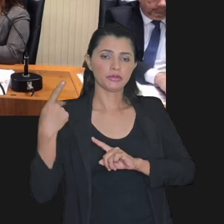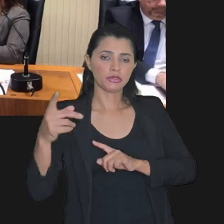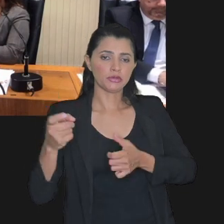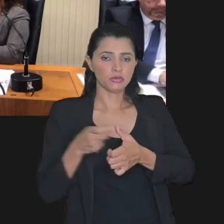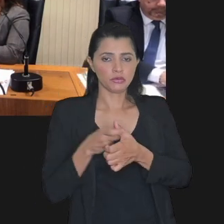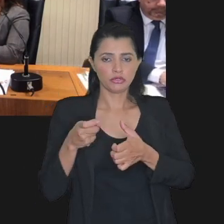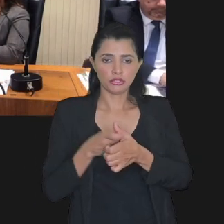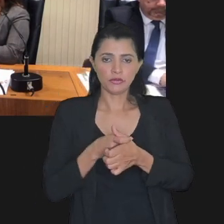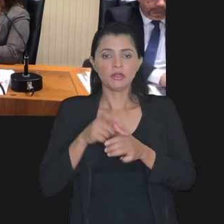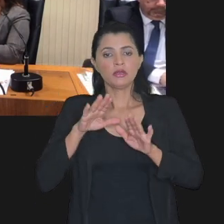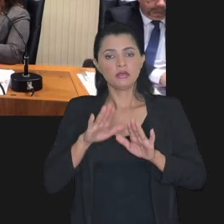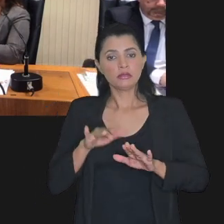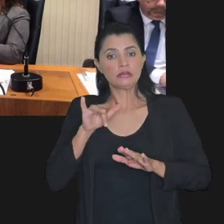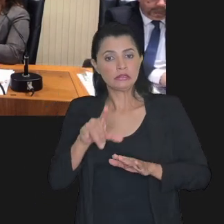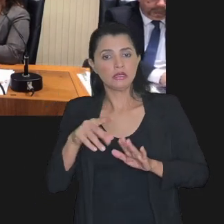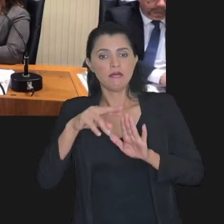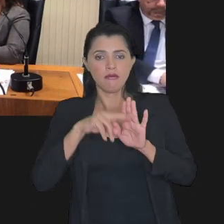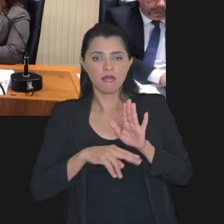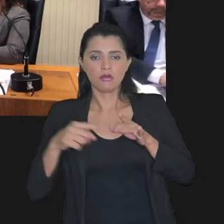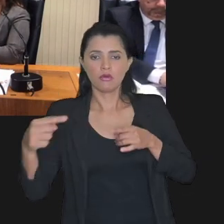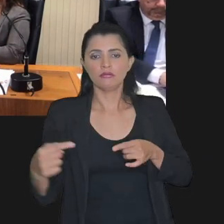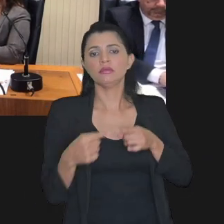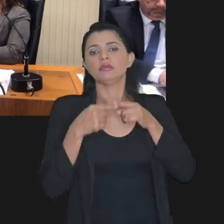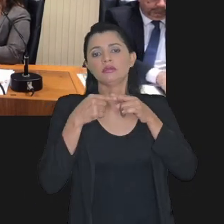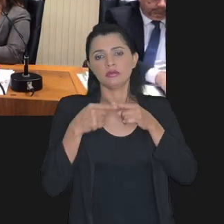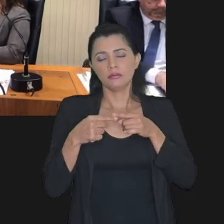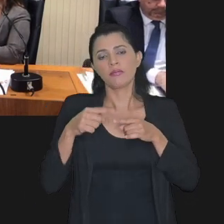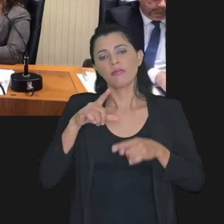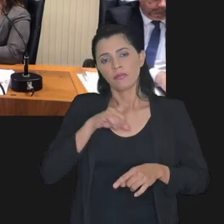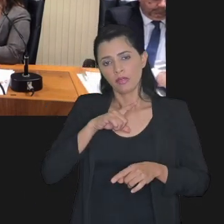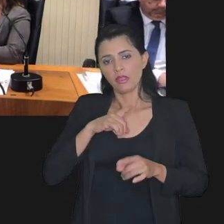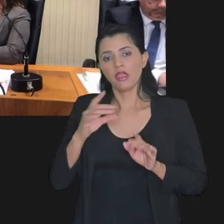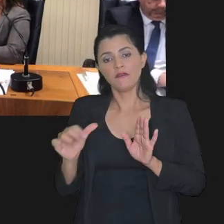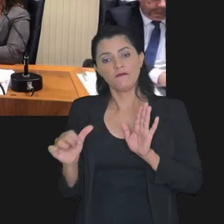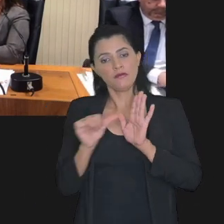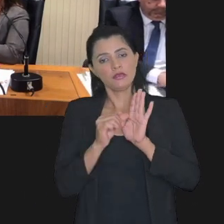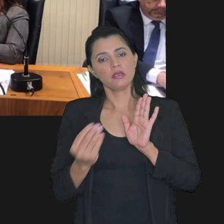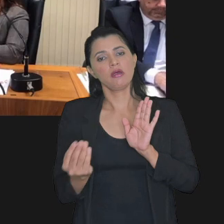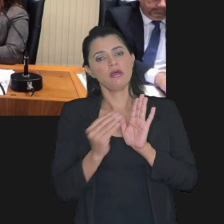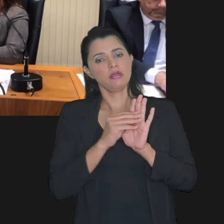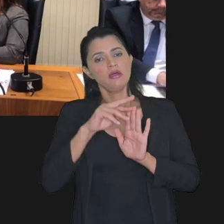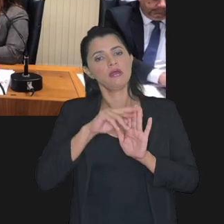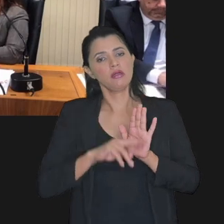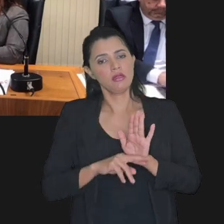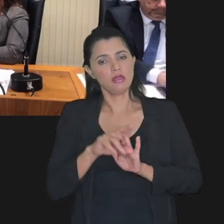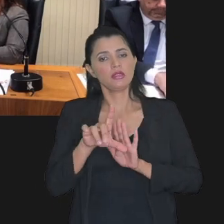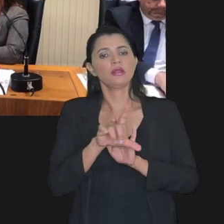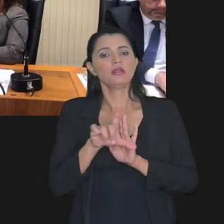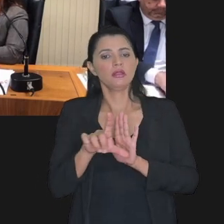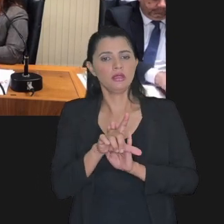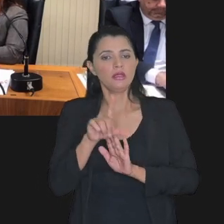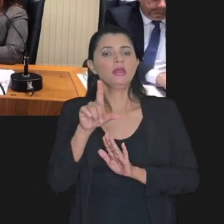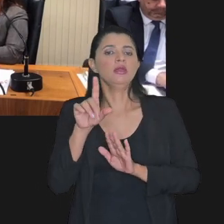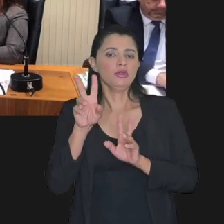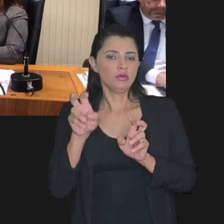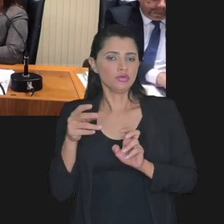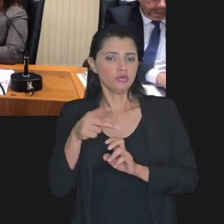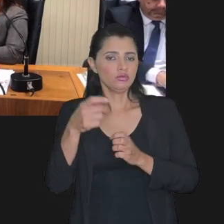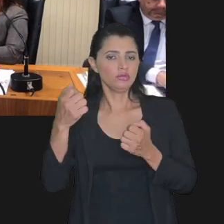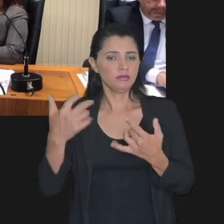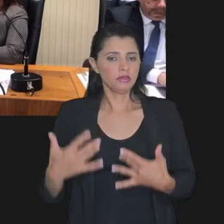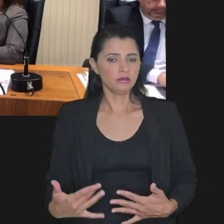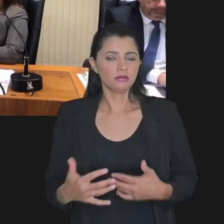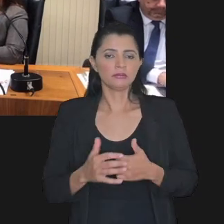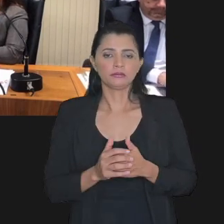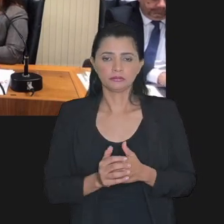do seu débito desde que atendido os requisitos, que tem a parametrização fixada na legislação que trata do assunto.